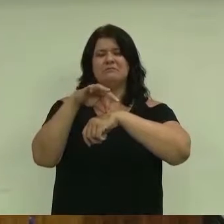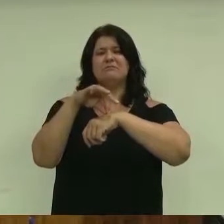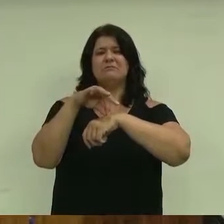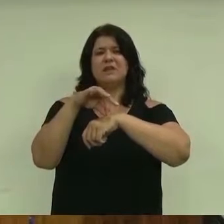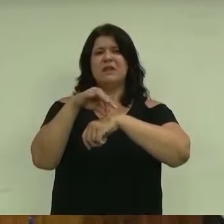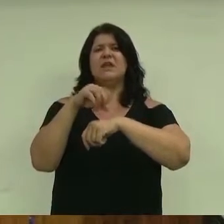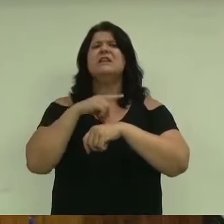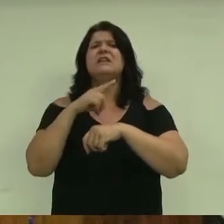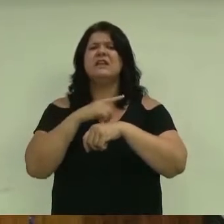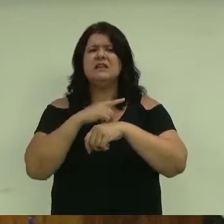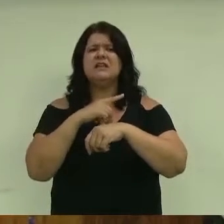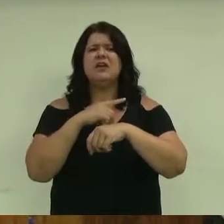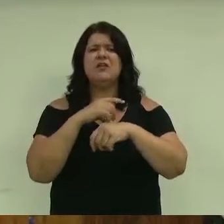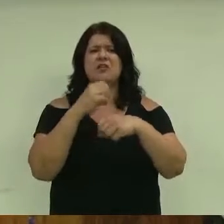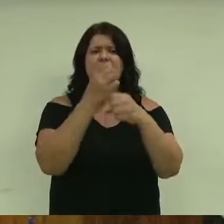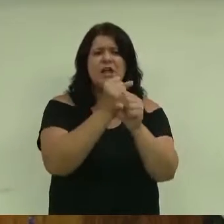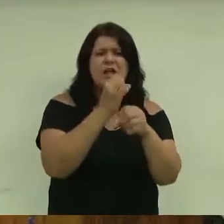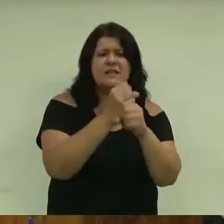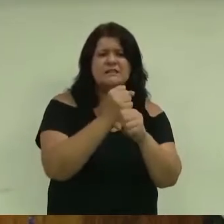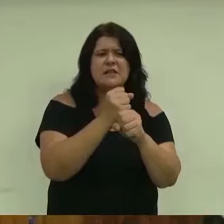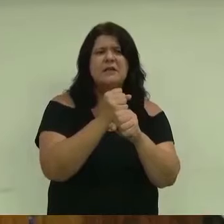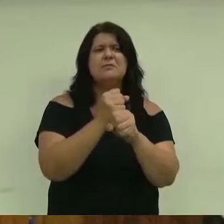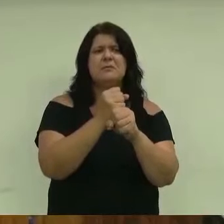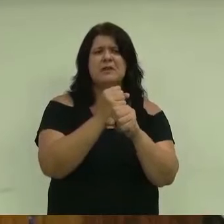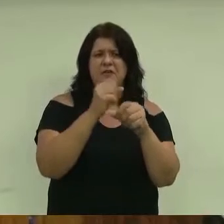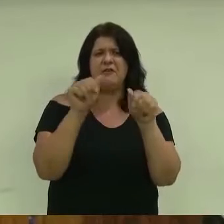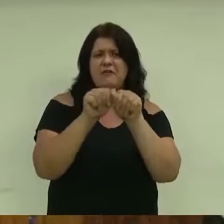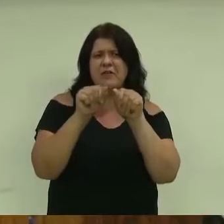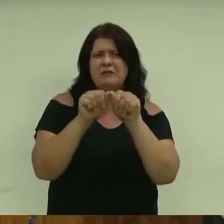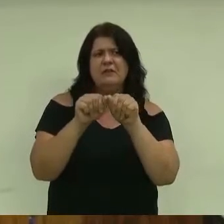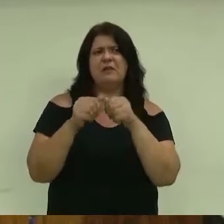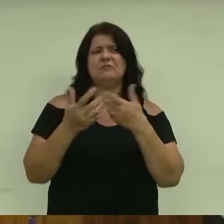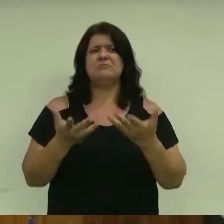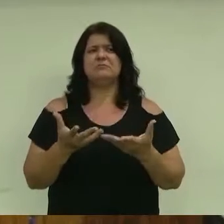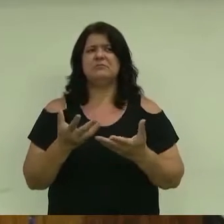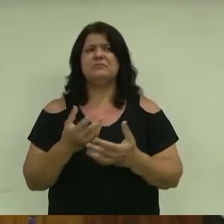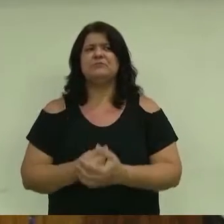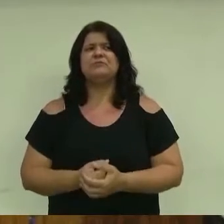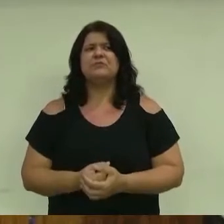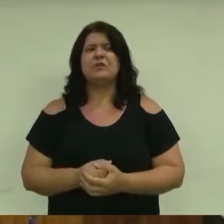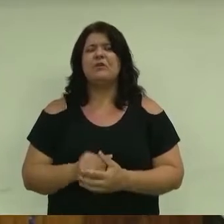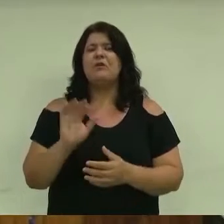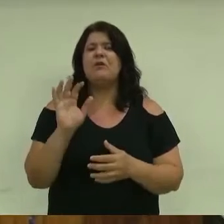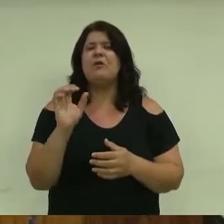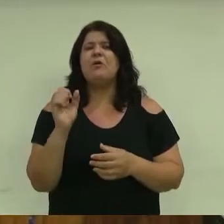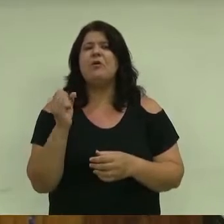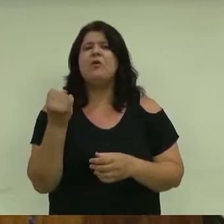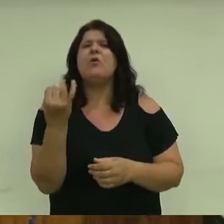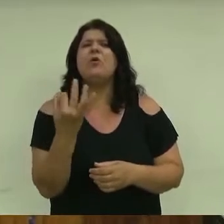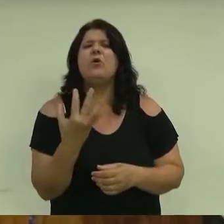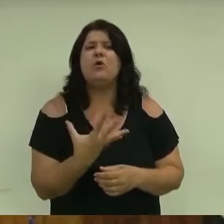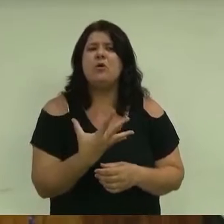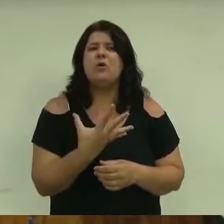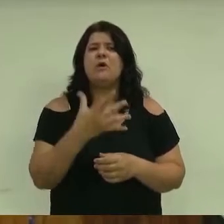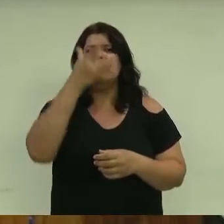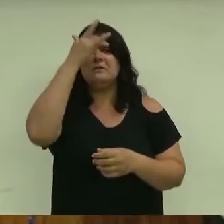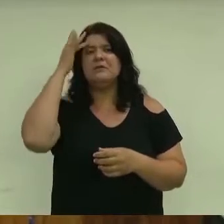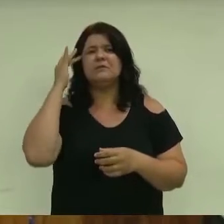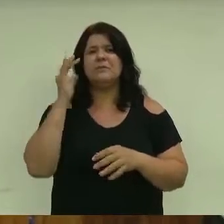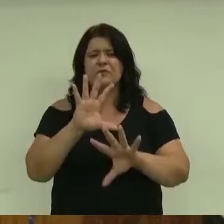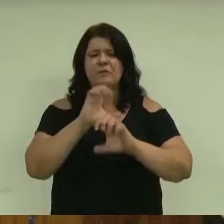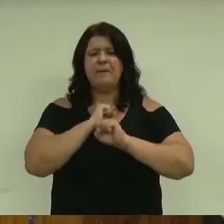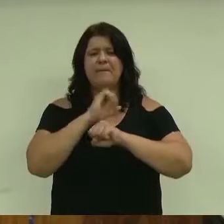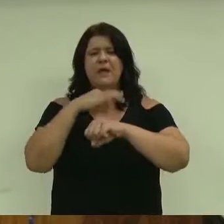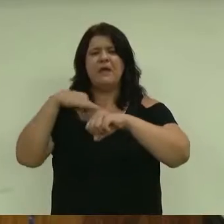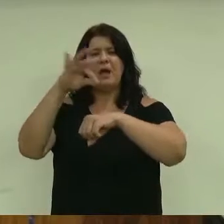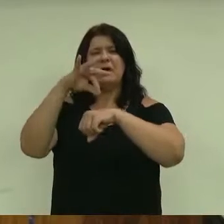sorologia para determinação do diagnóstico? 3. Até o momento, qual o número de contaminados da dengue